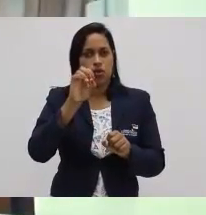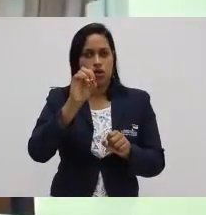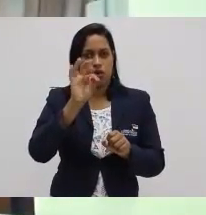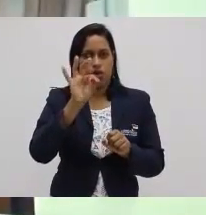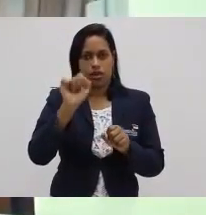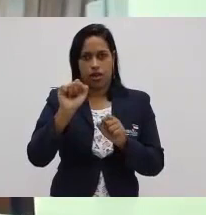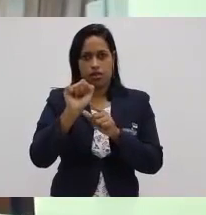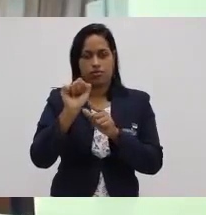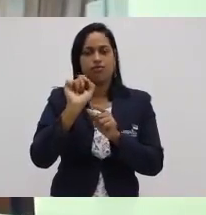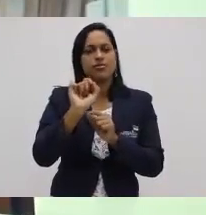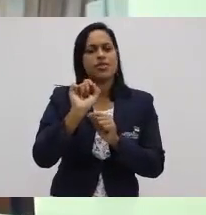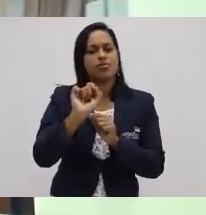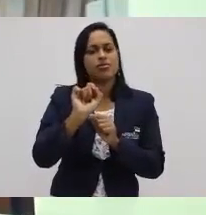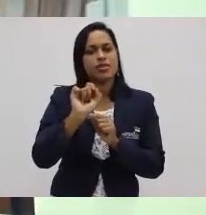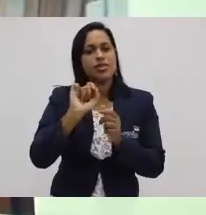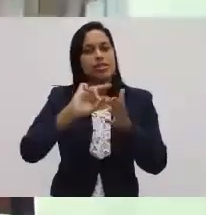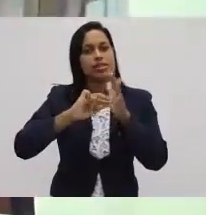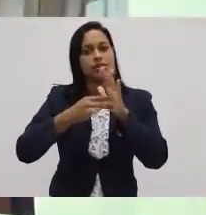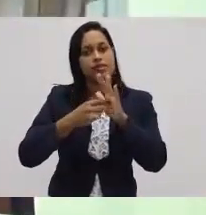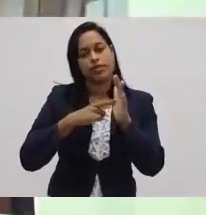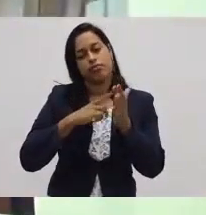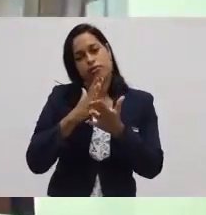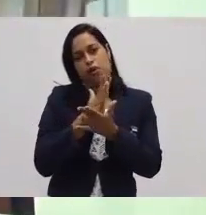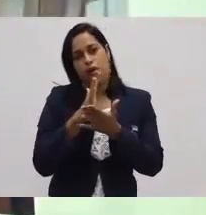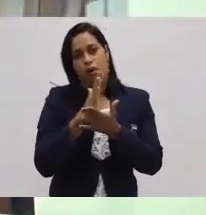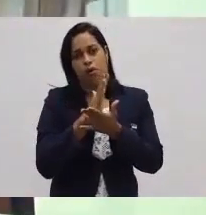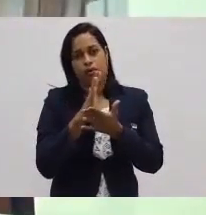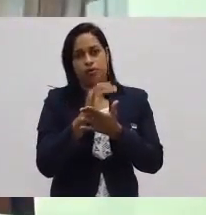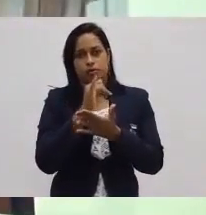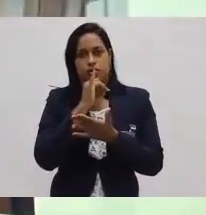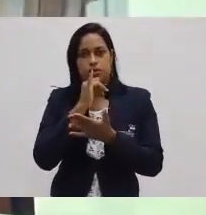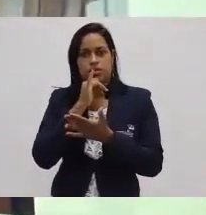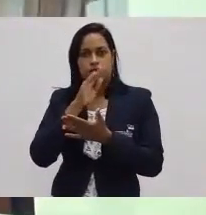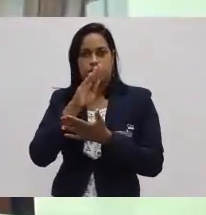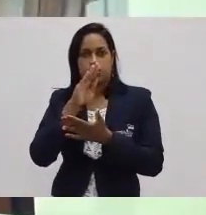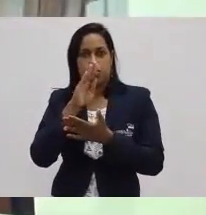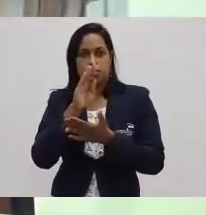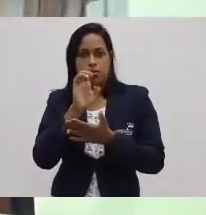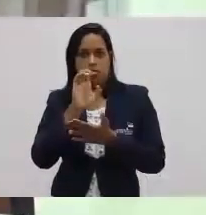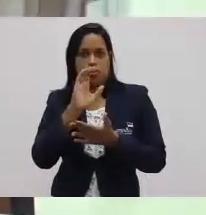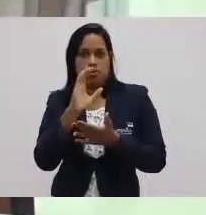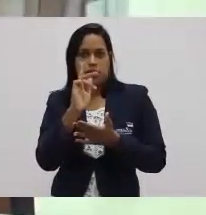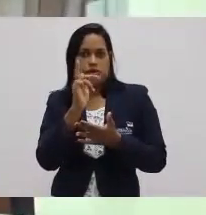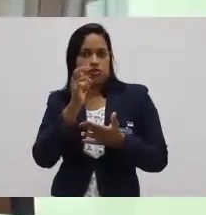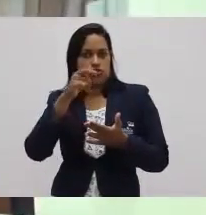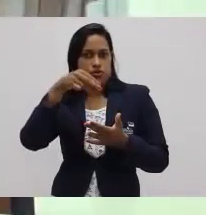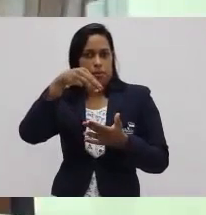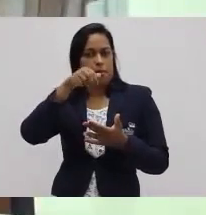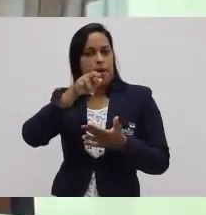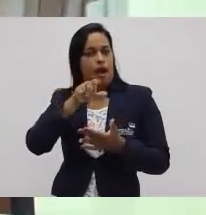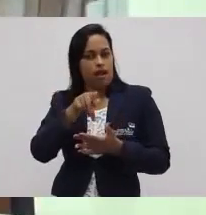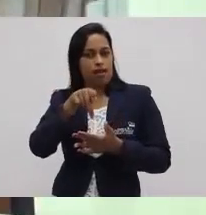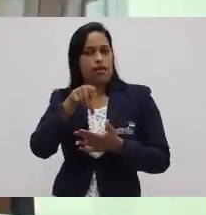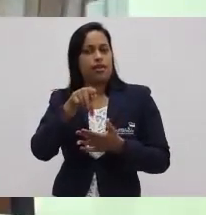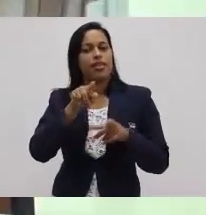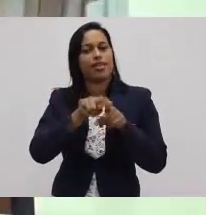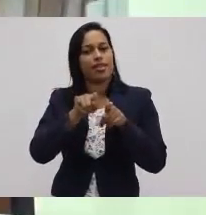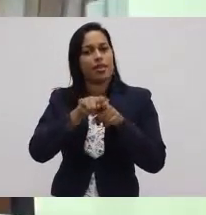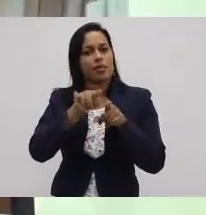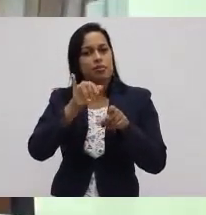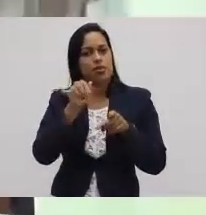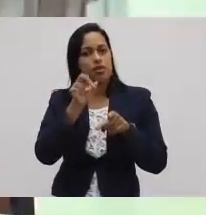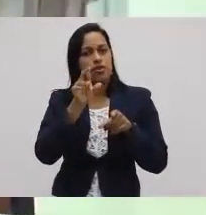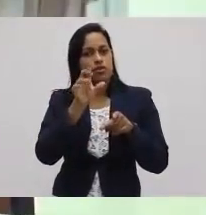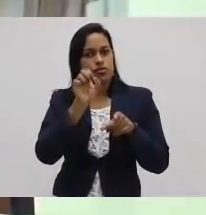é caracterizado por algumas etapas. O Benchmark, o Just in Time, Kanban,